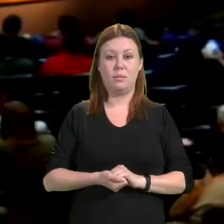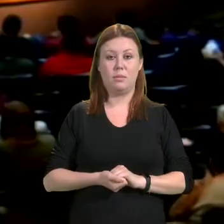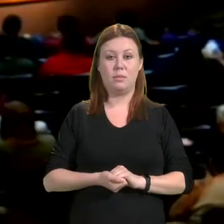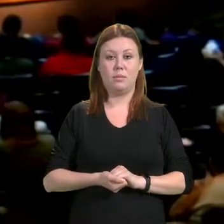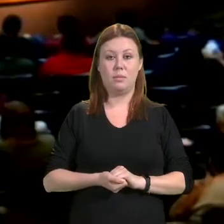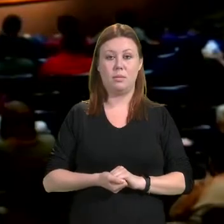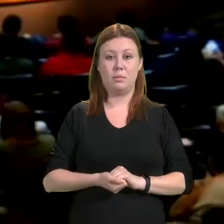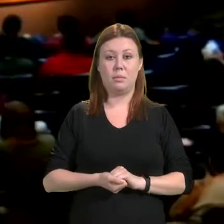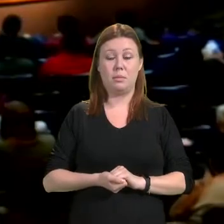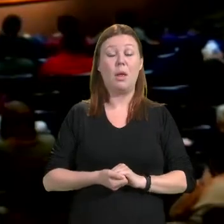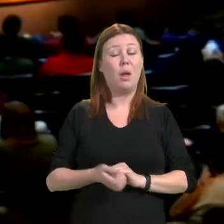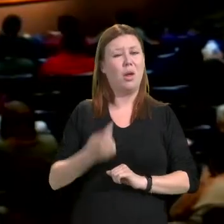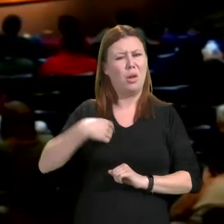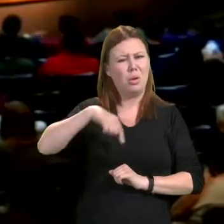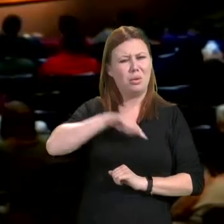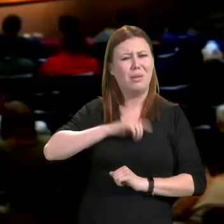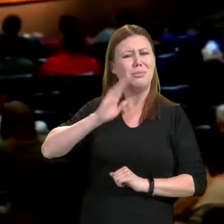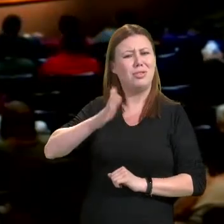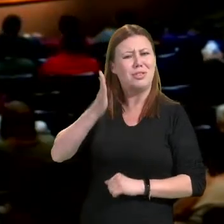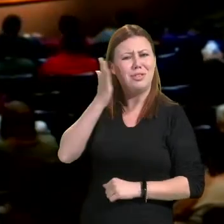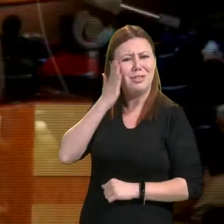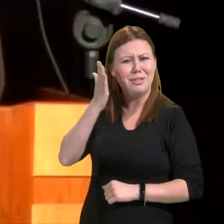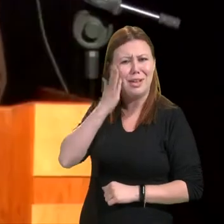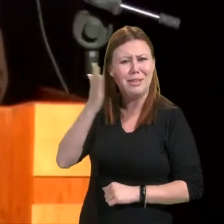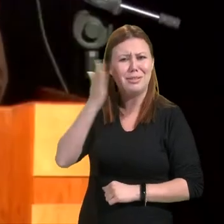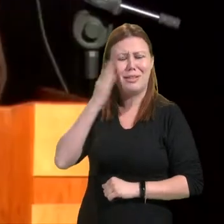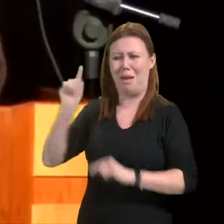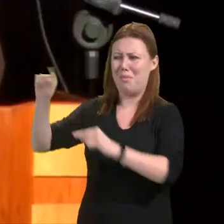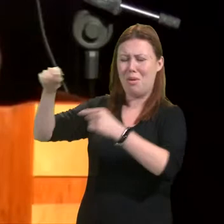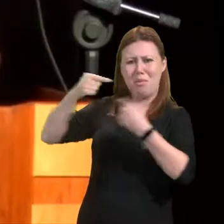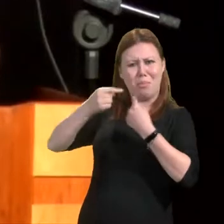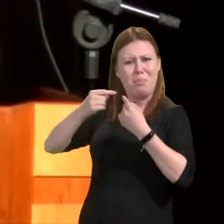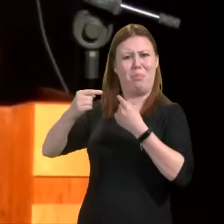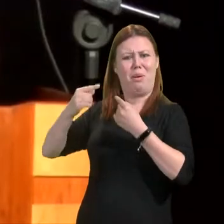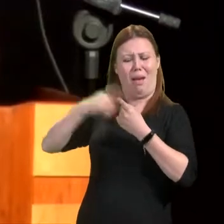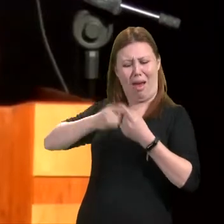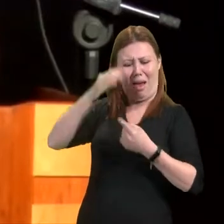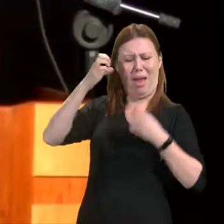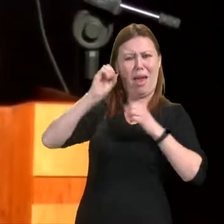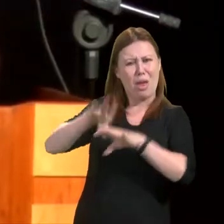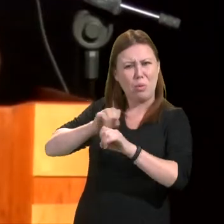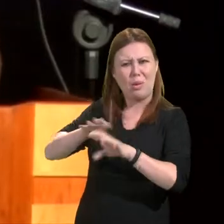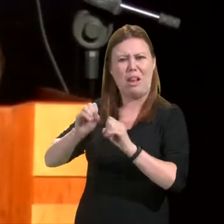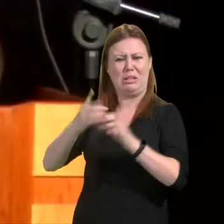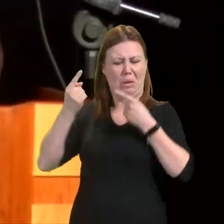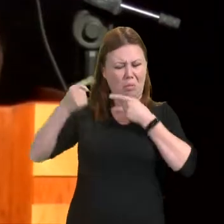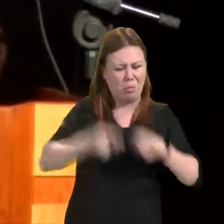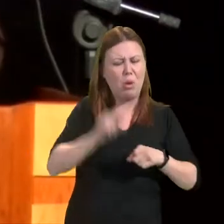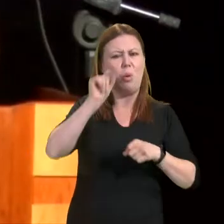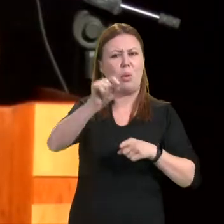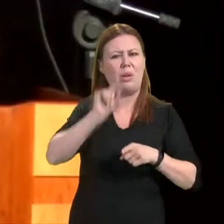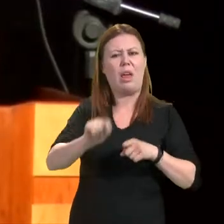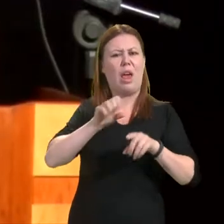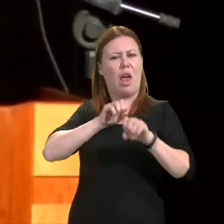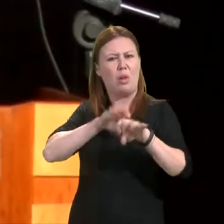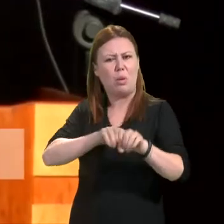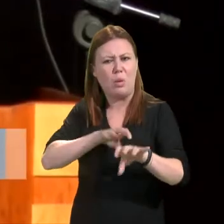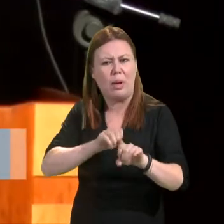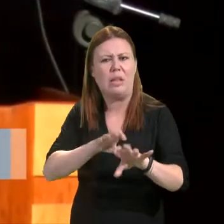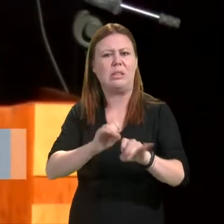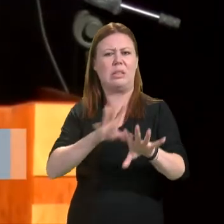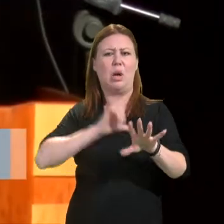Além de a gente já saber que todos esses ataques à educação são contra a pesquisa, como falaram anteriormente, com dados, senso crítico,